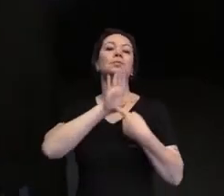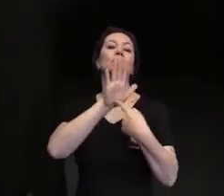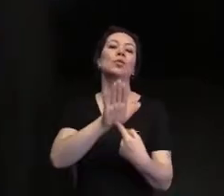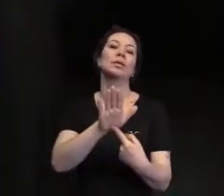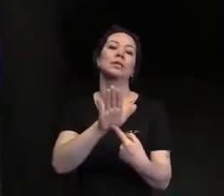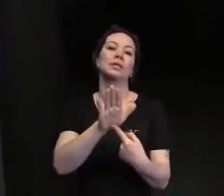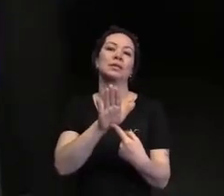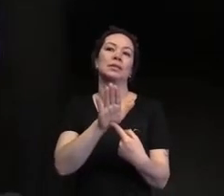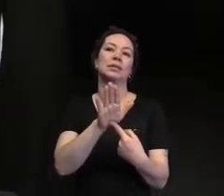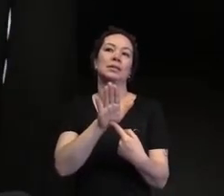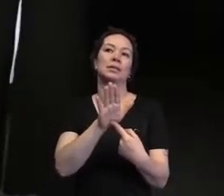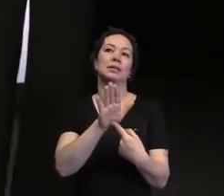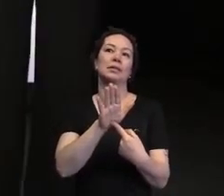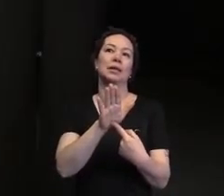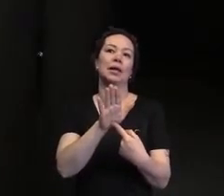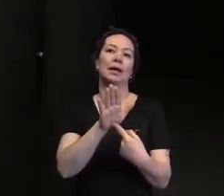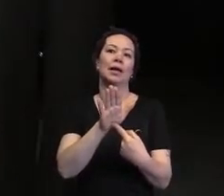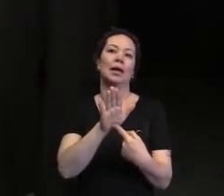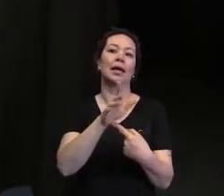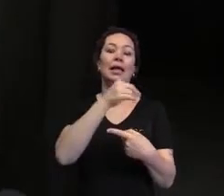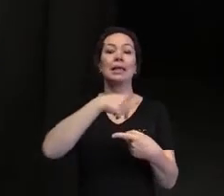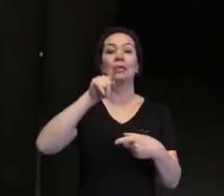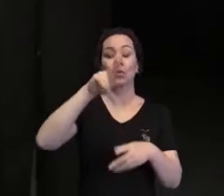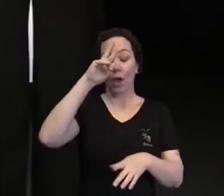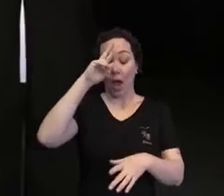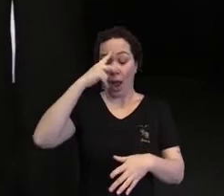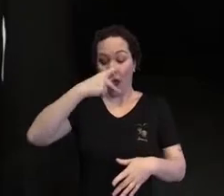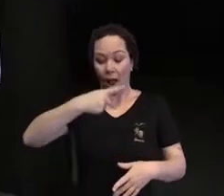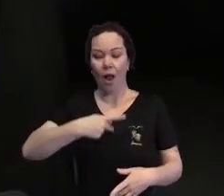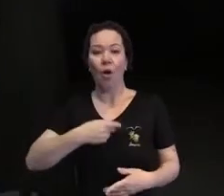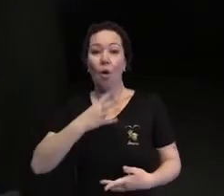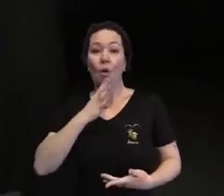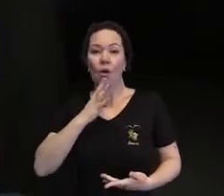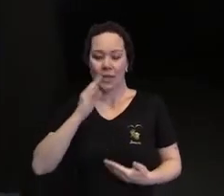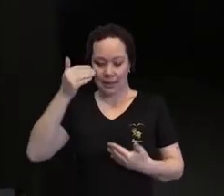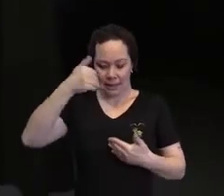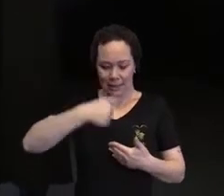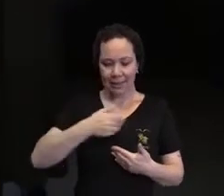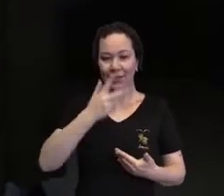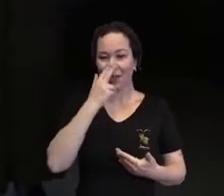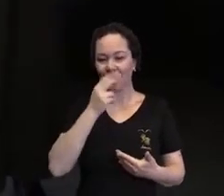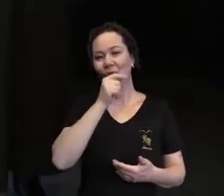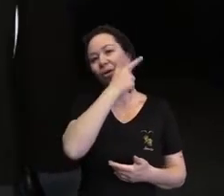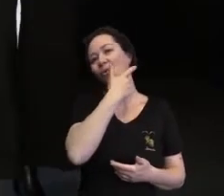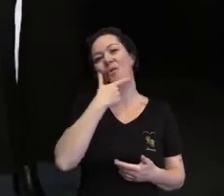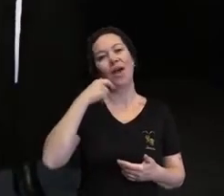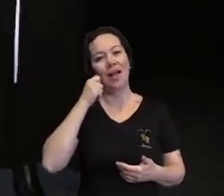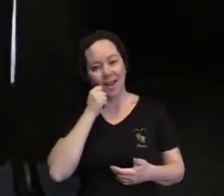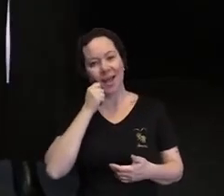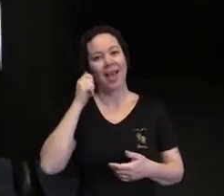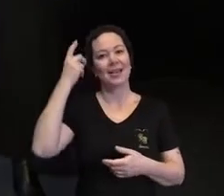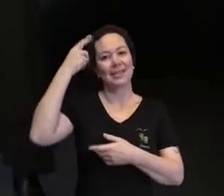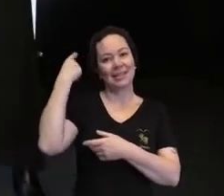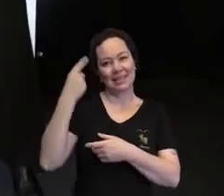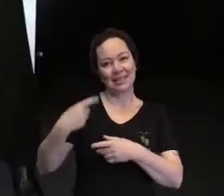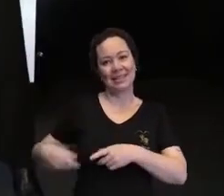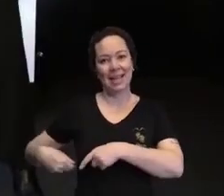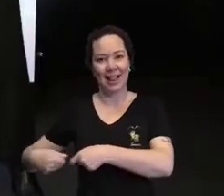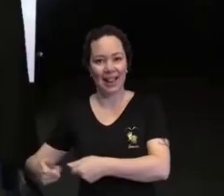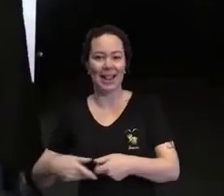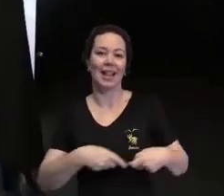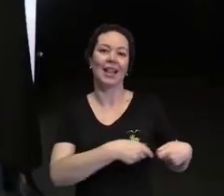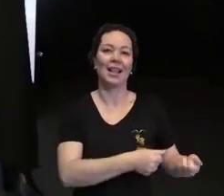autoconhecimento que tanto a Tabata quanto o Alex têm falado a todo momento.